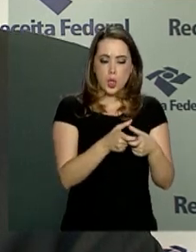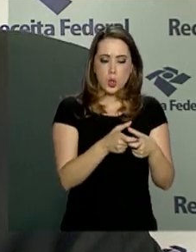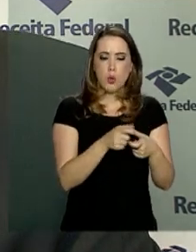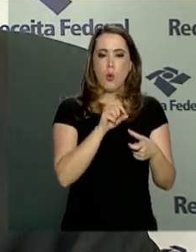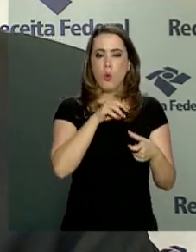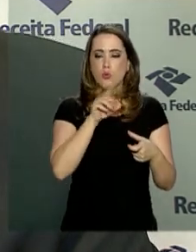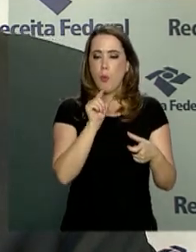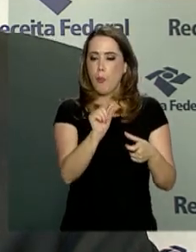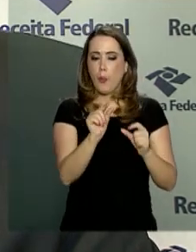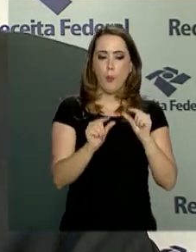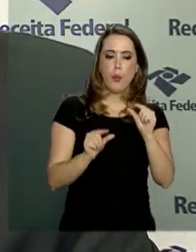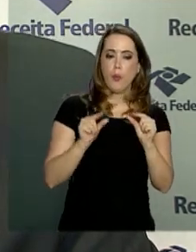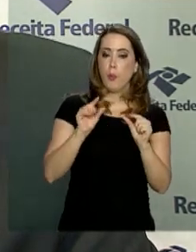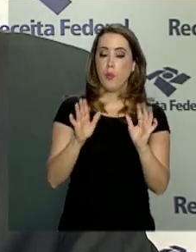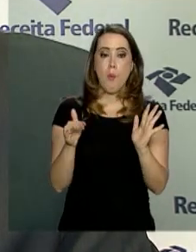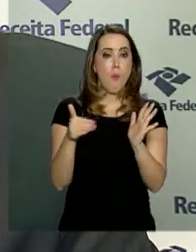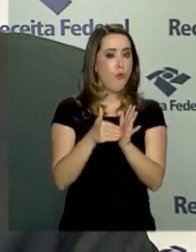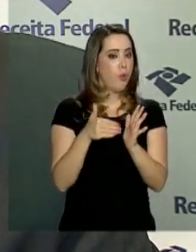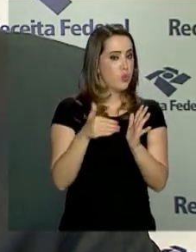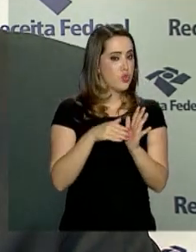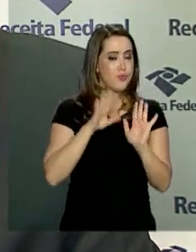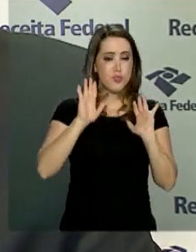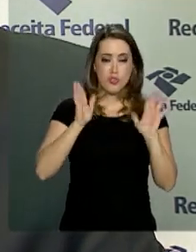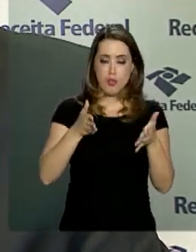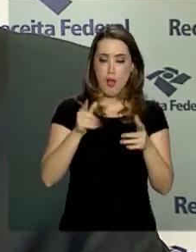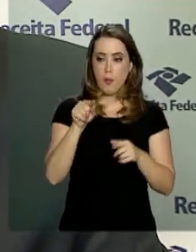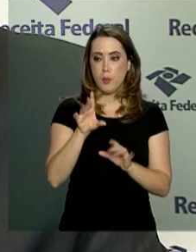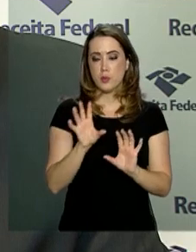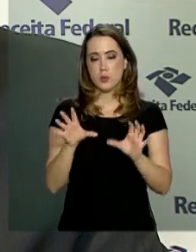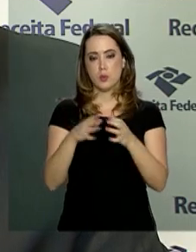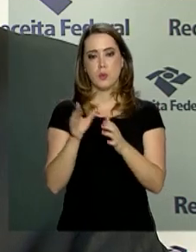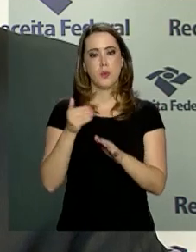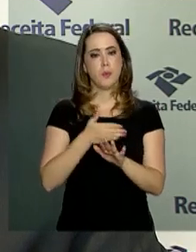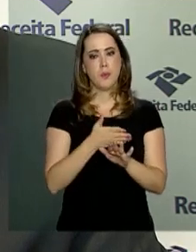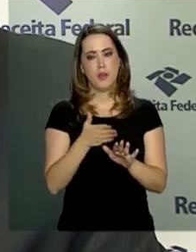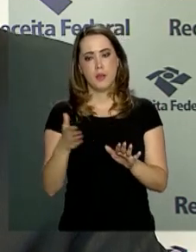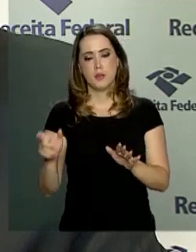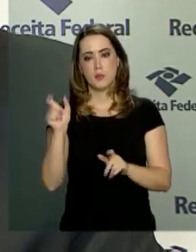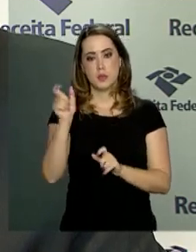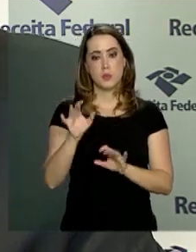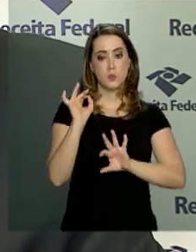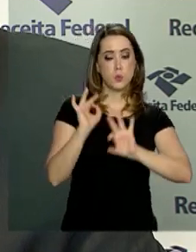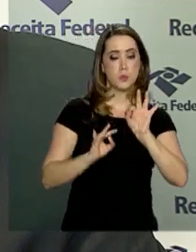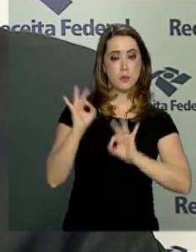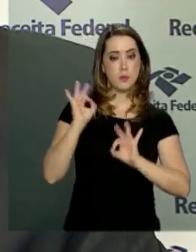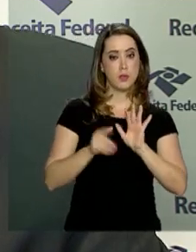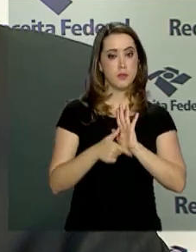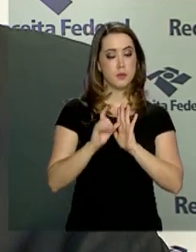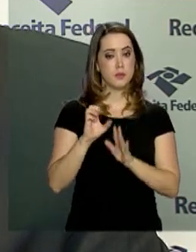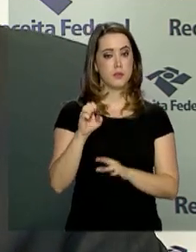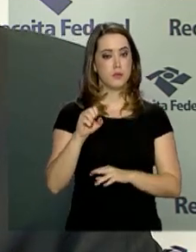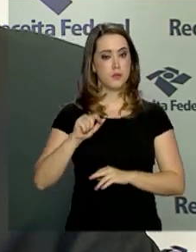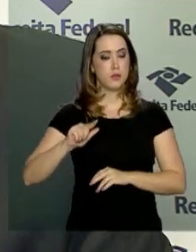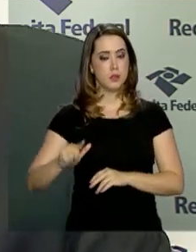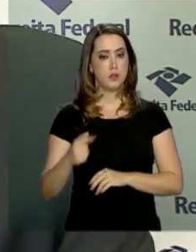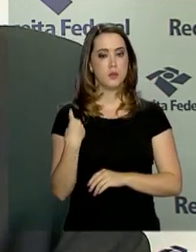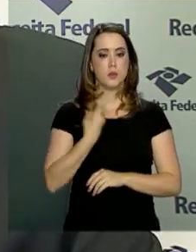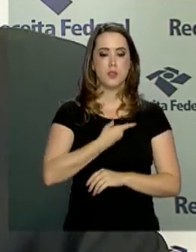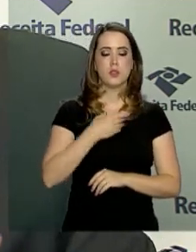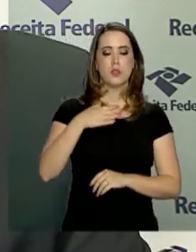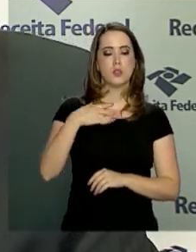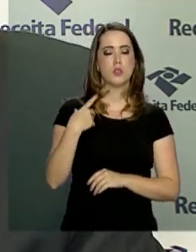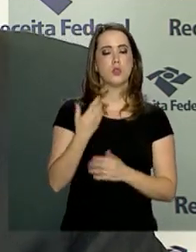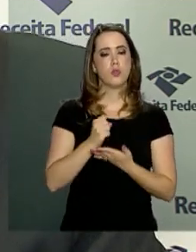pulverizado para a última etapa, justamente para eles dar mais tempo aos contribuintes para se prepararem ao E-Social e para nós